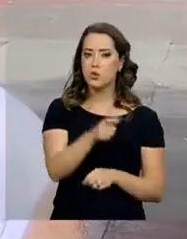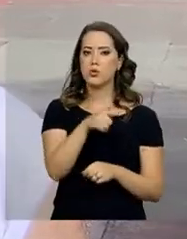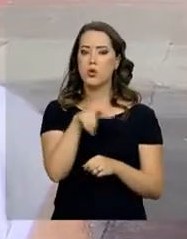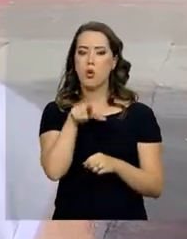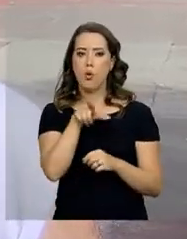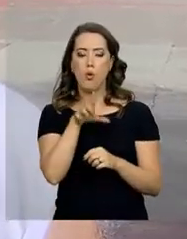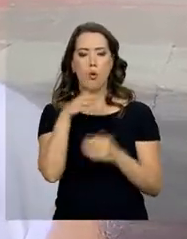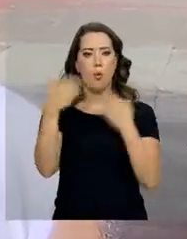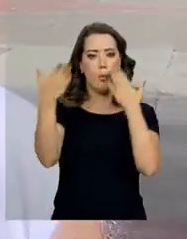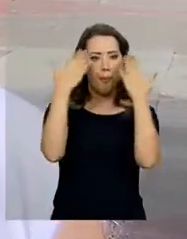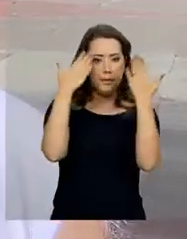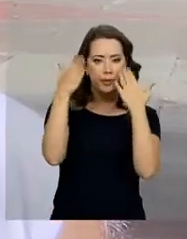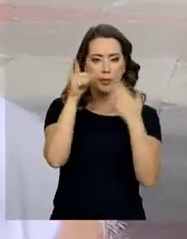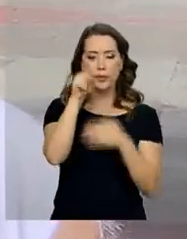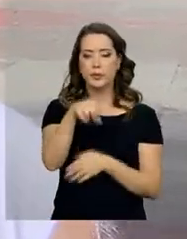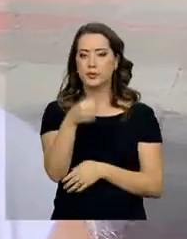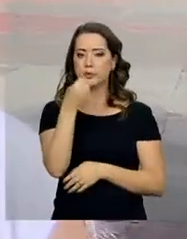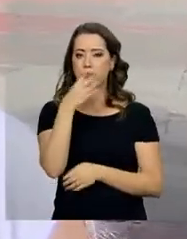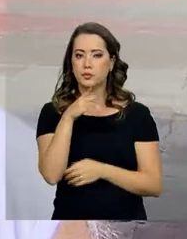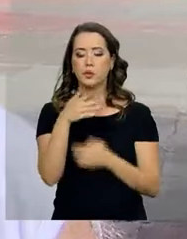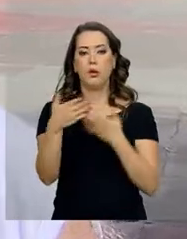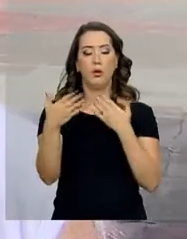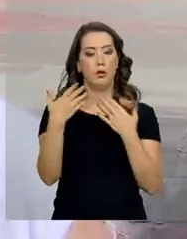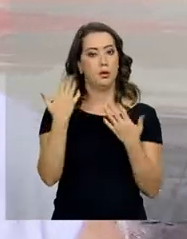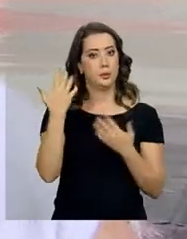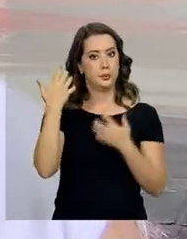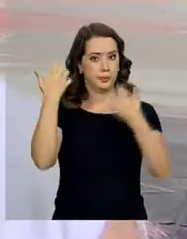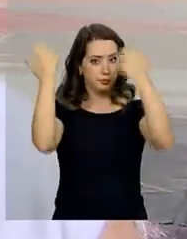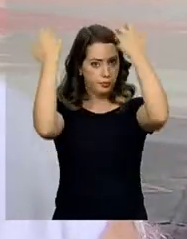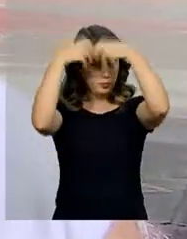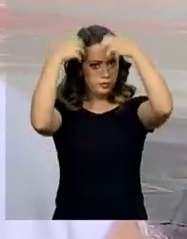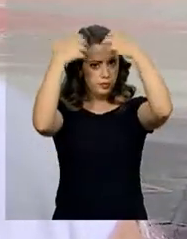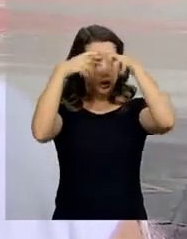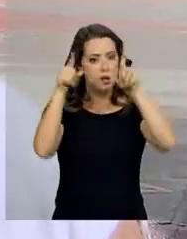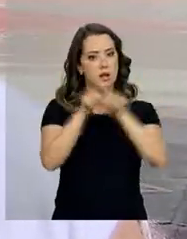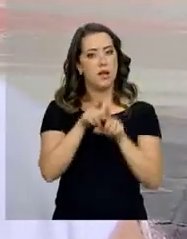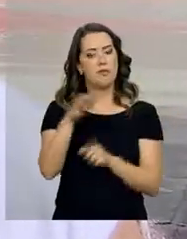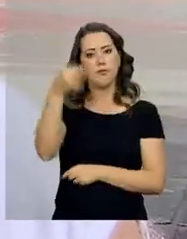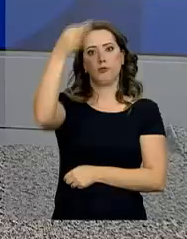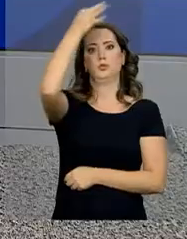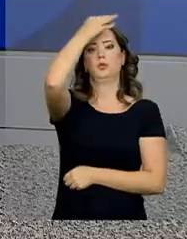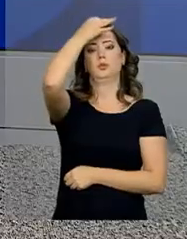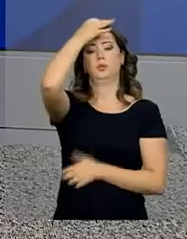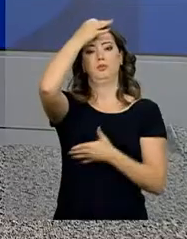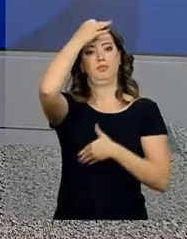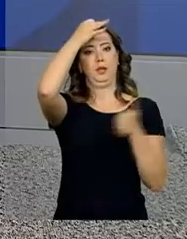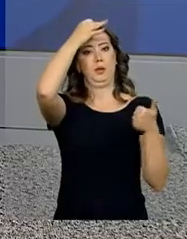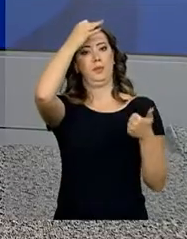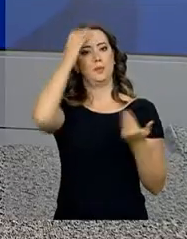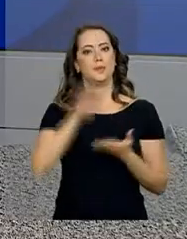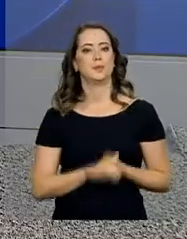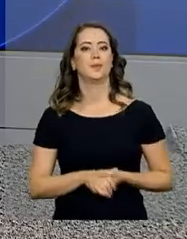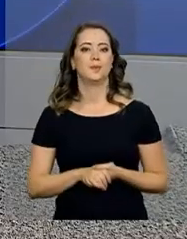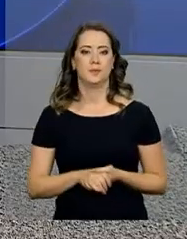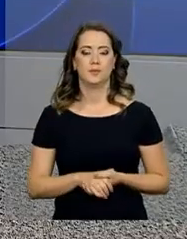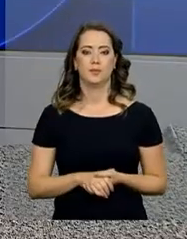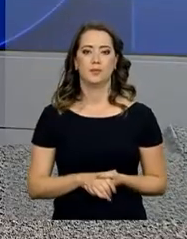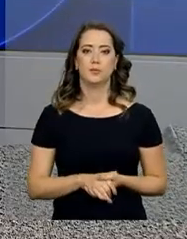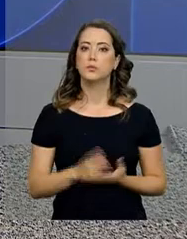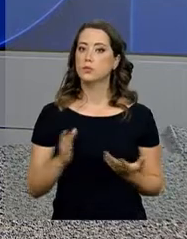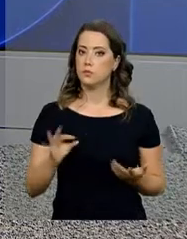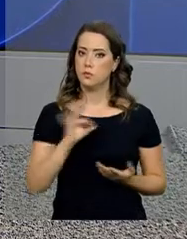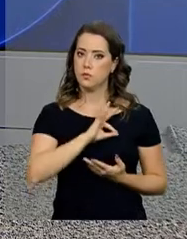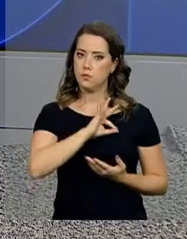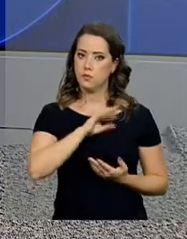aspecto psicológico, no aspecto mental, no aspecto até espiritual. A Polícia Federal